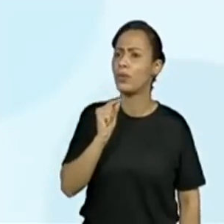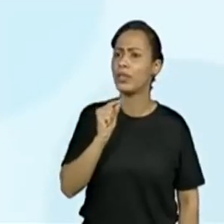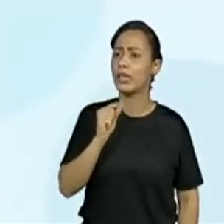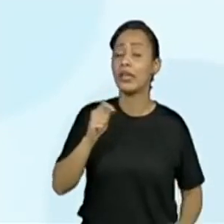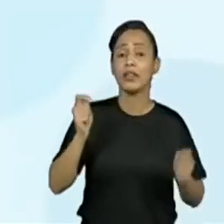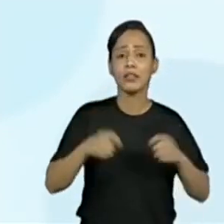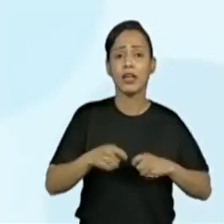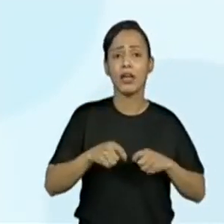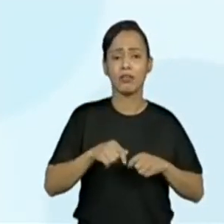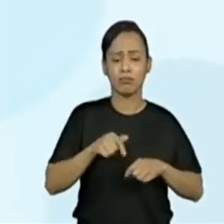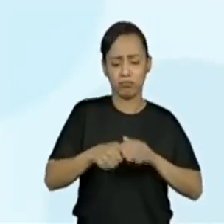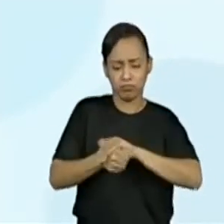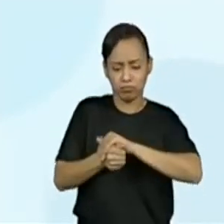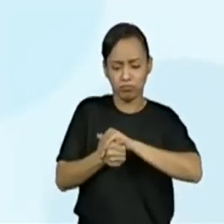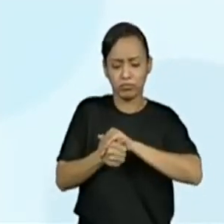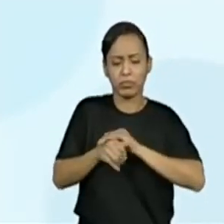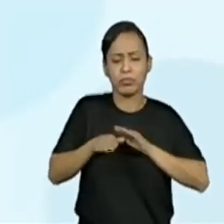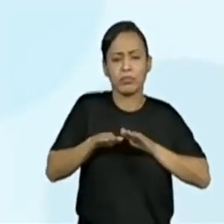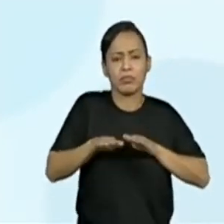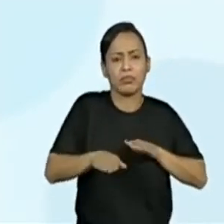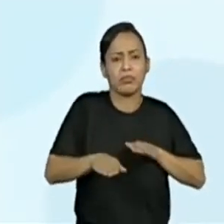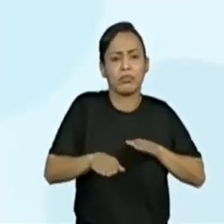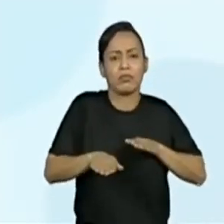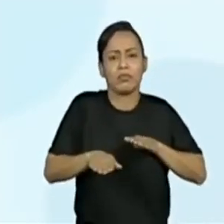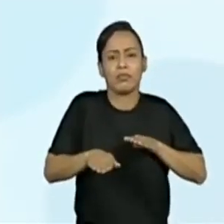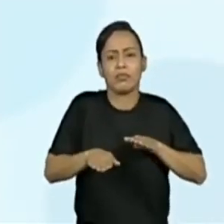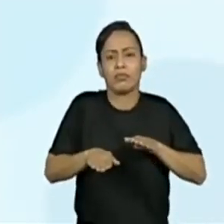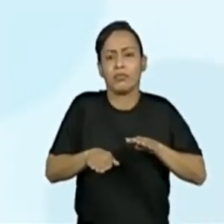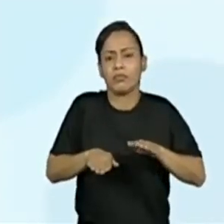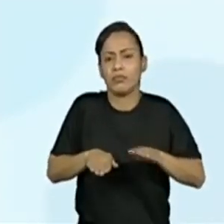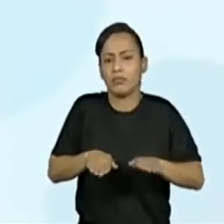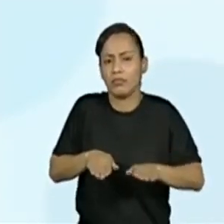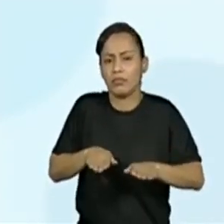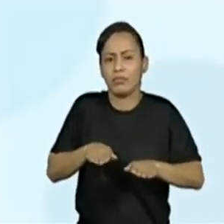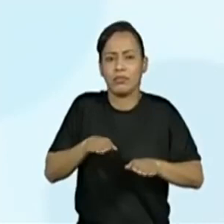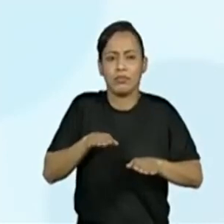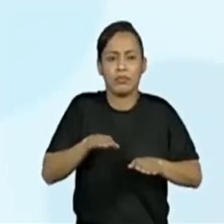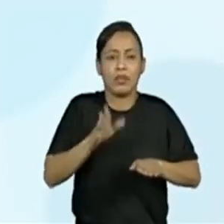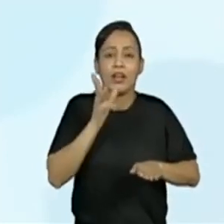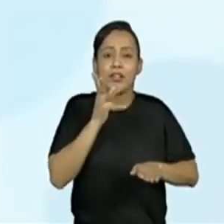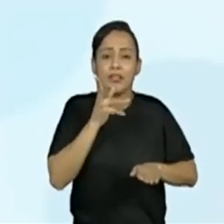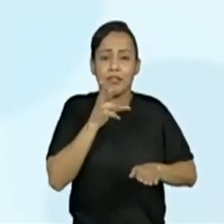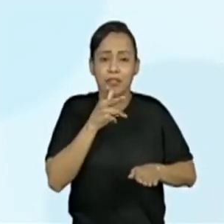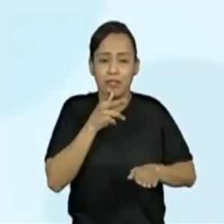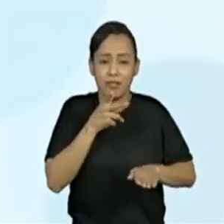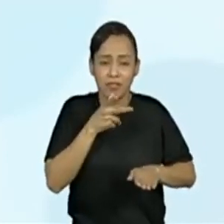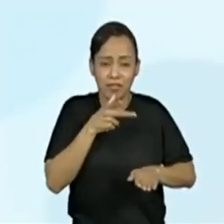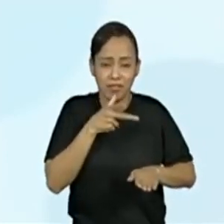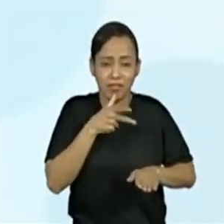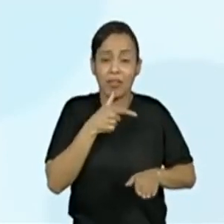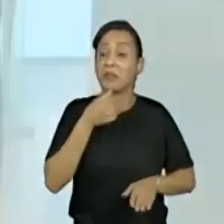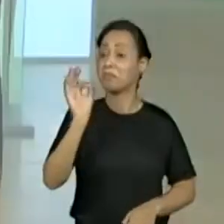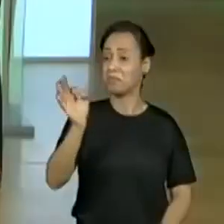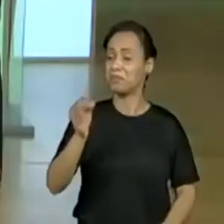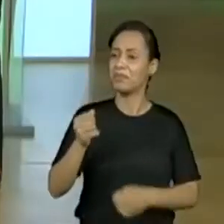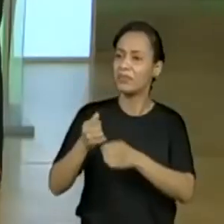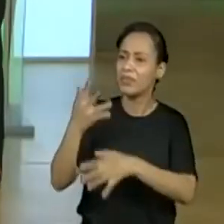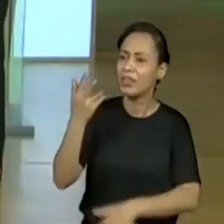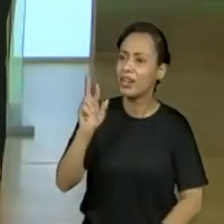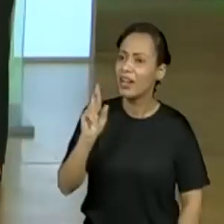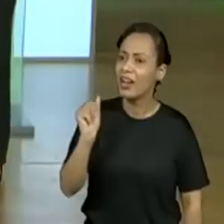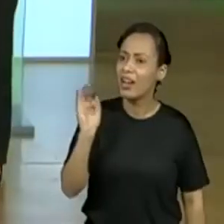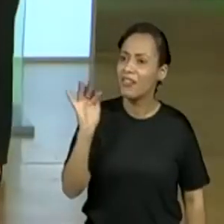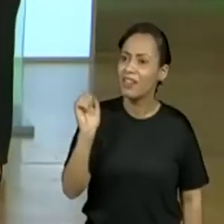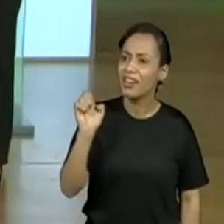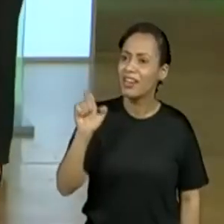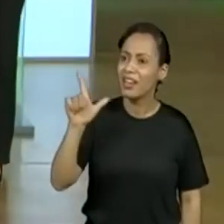de forma bem devagar. Bem devagar. Bem observado, Kelvin. O Rafael Dias aí também participando.